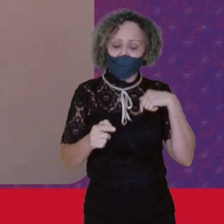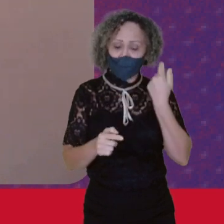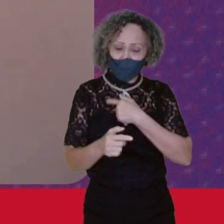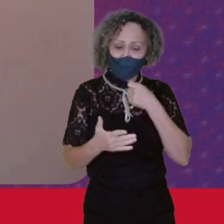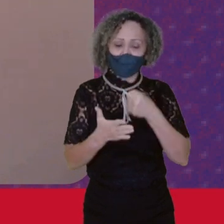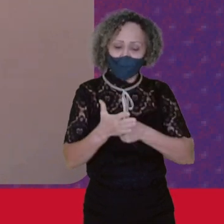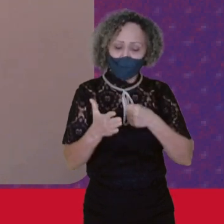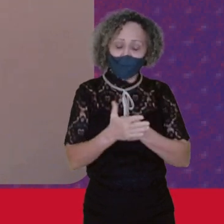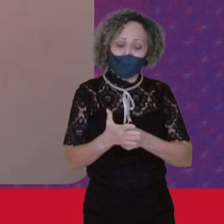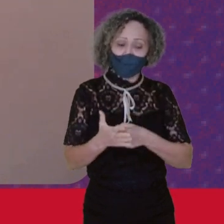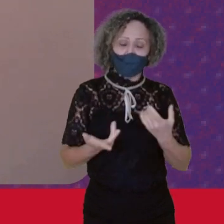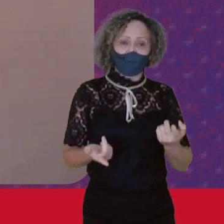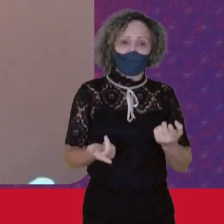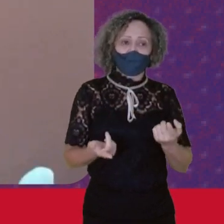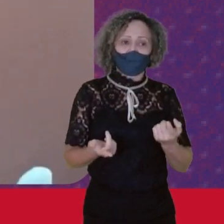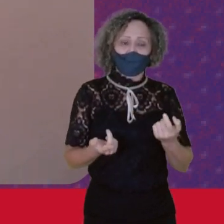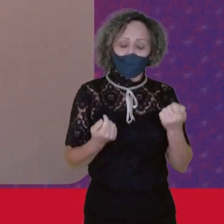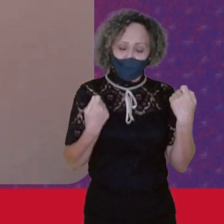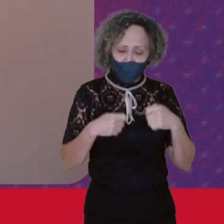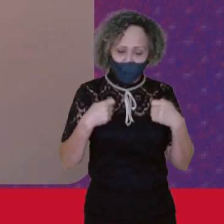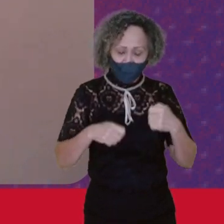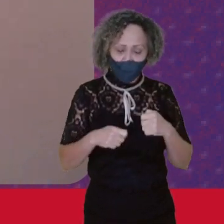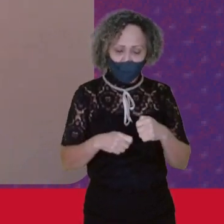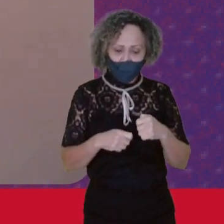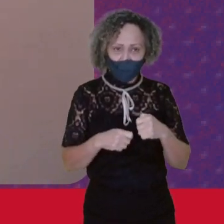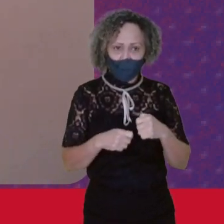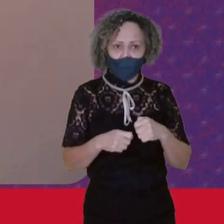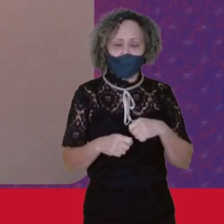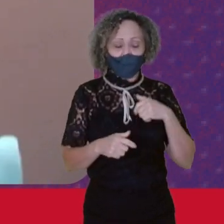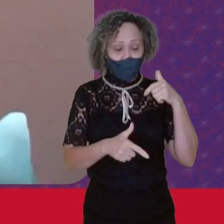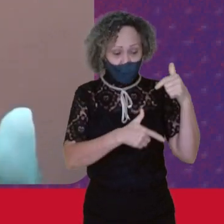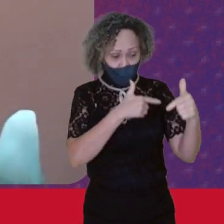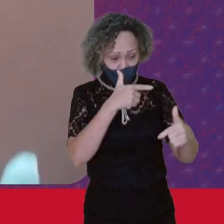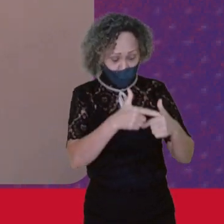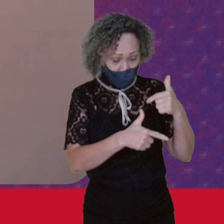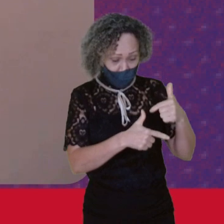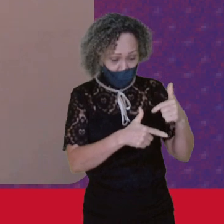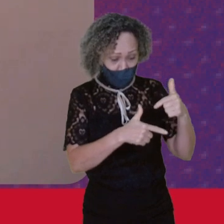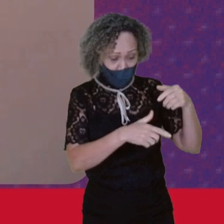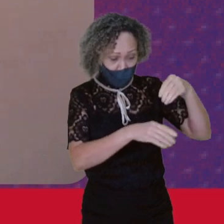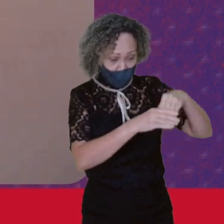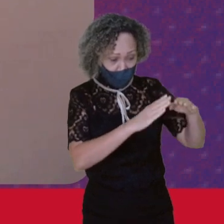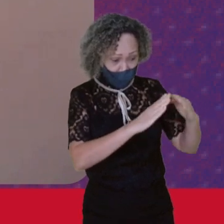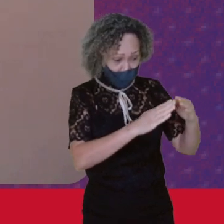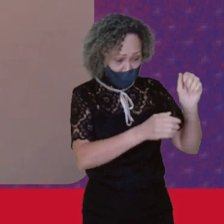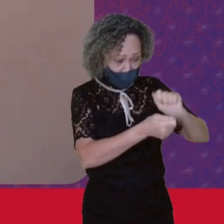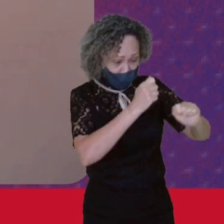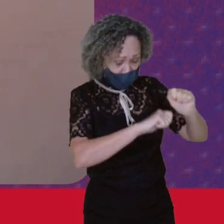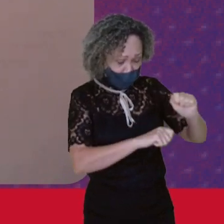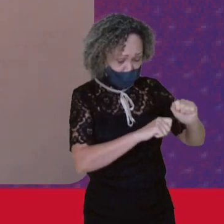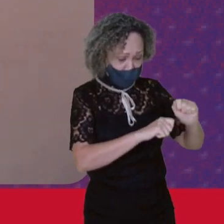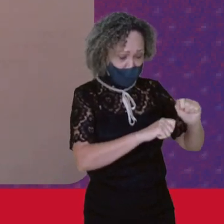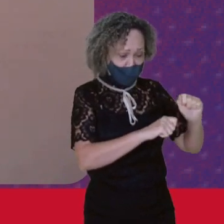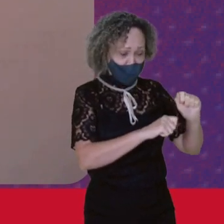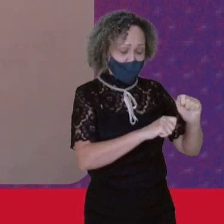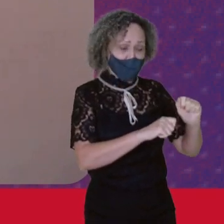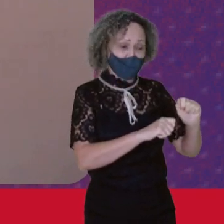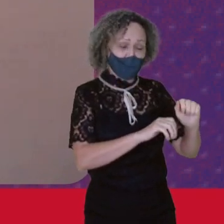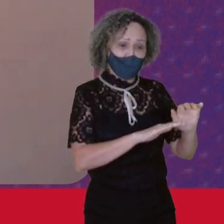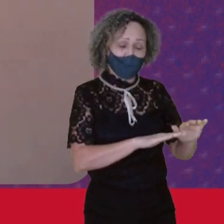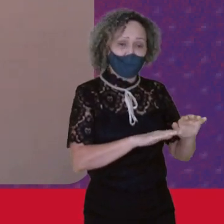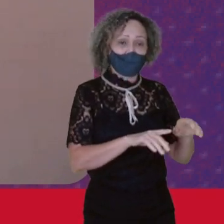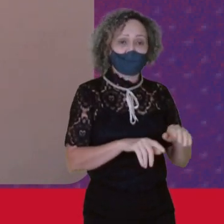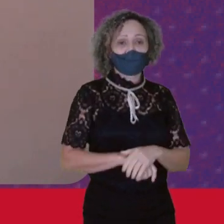tendo agora Que é O trabalho doméstico O trabalho de cuidado A segunda